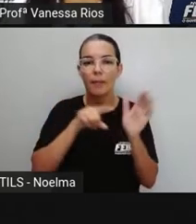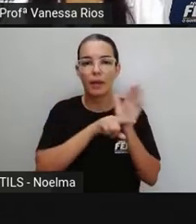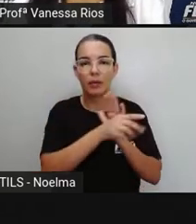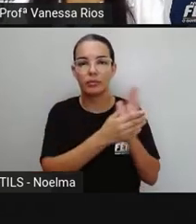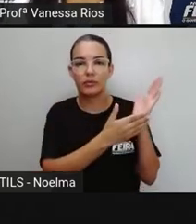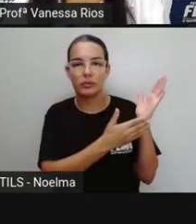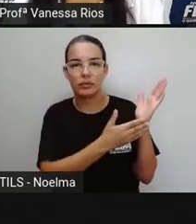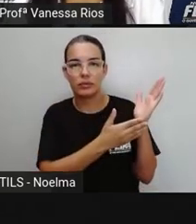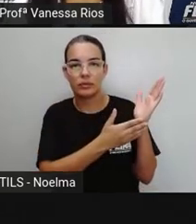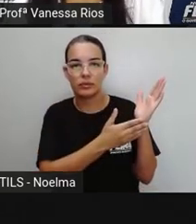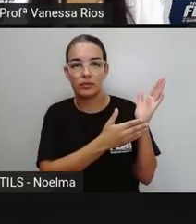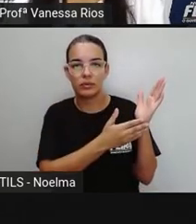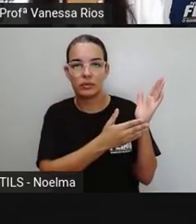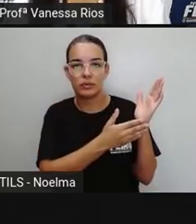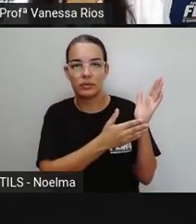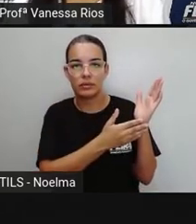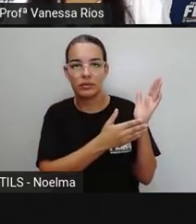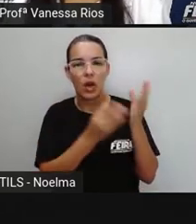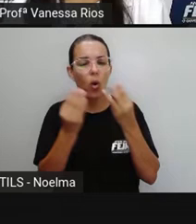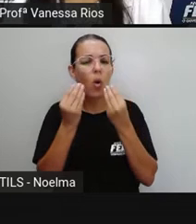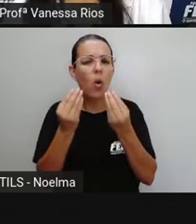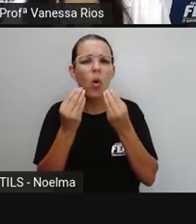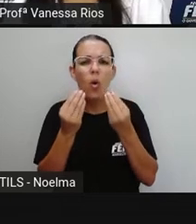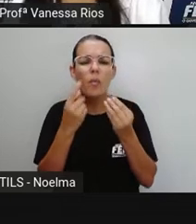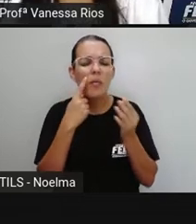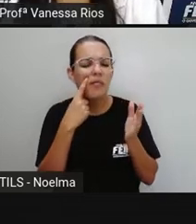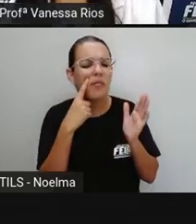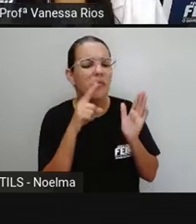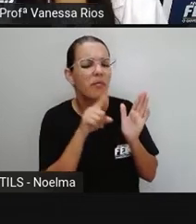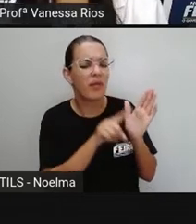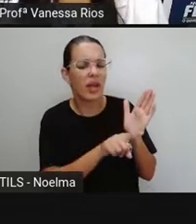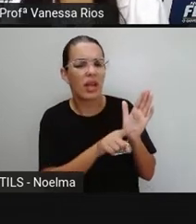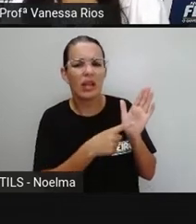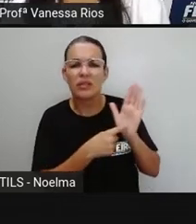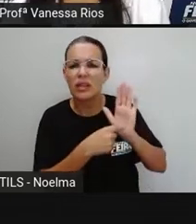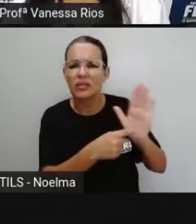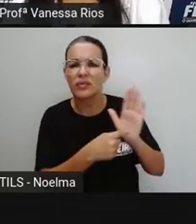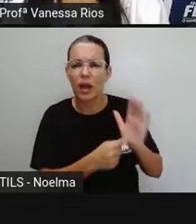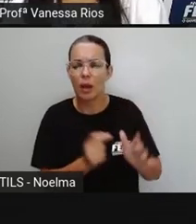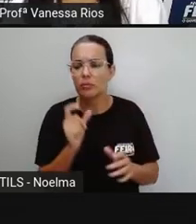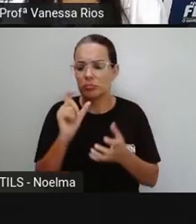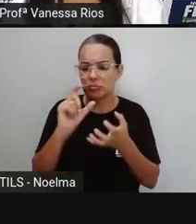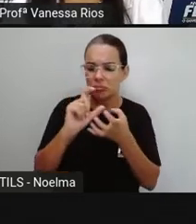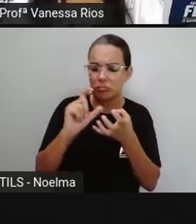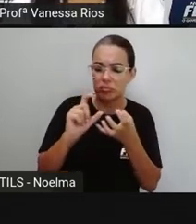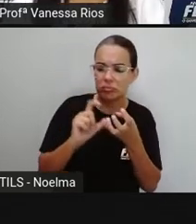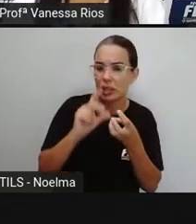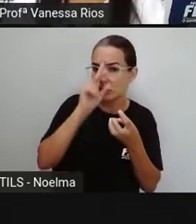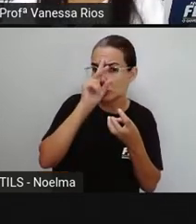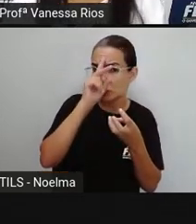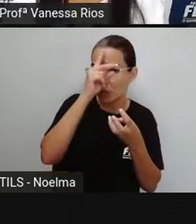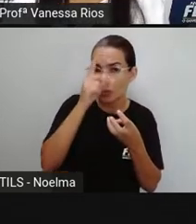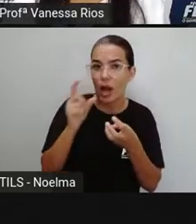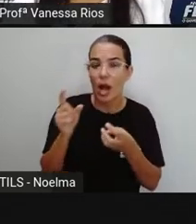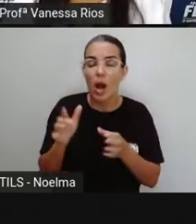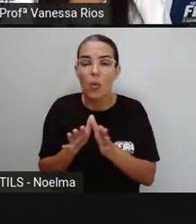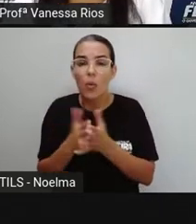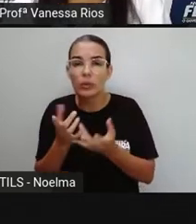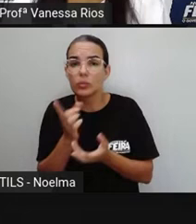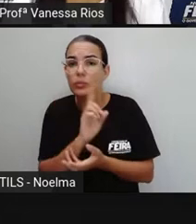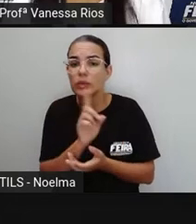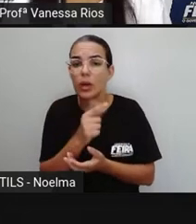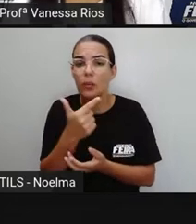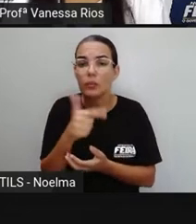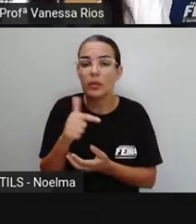que é identificar. Como identificar a sílaba tônica das palavras quando elas não estão ou quando elas não